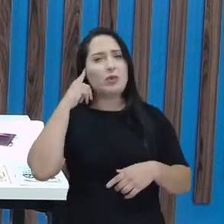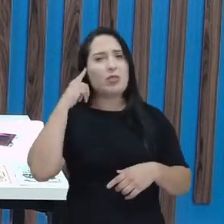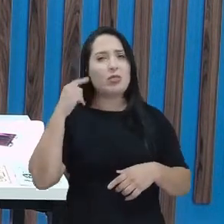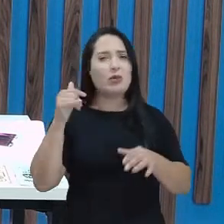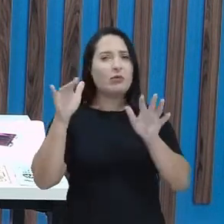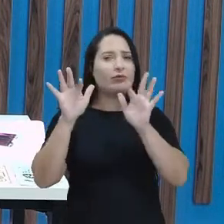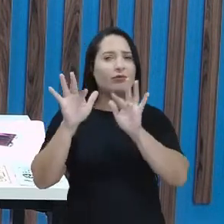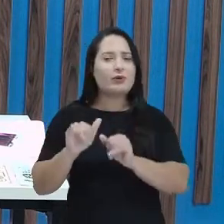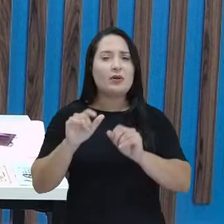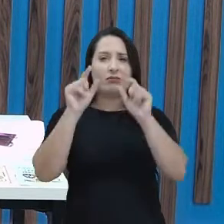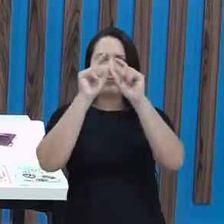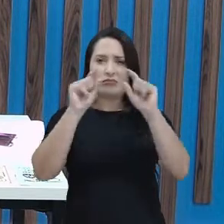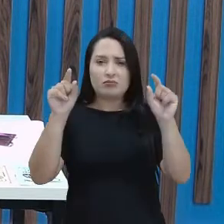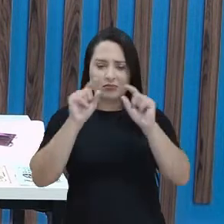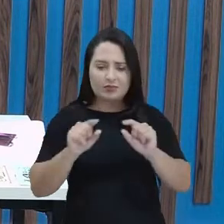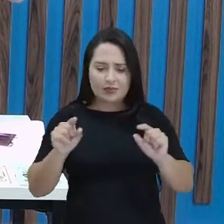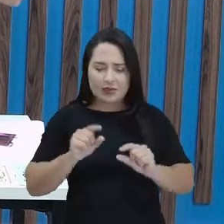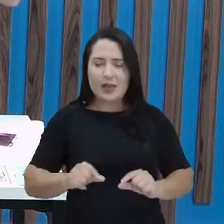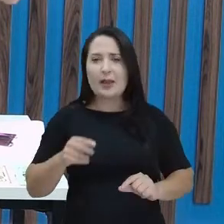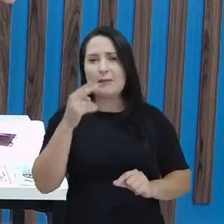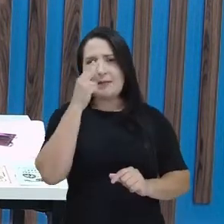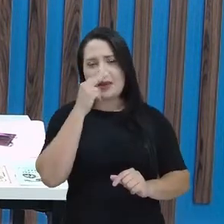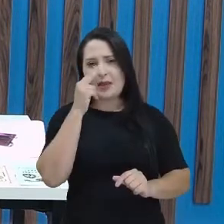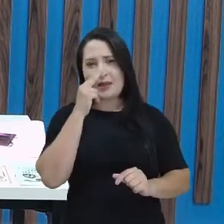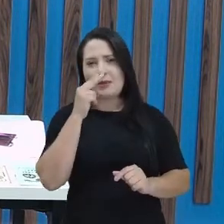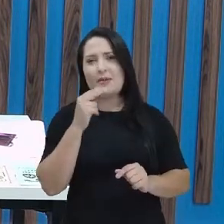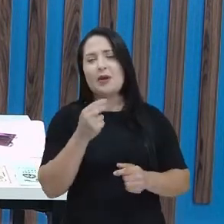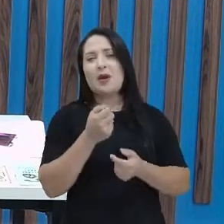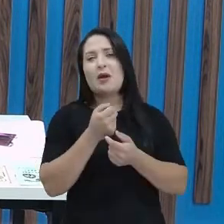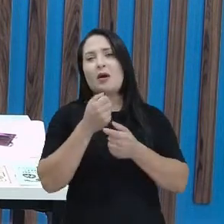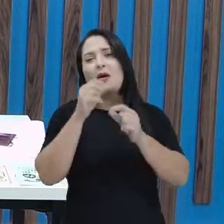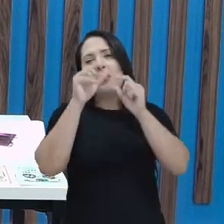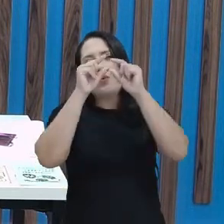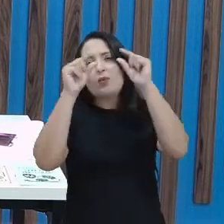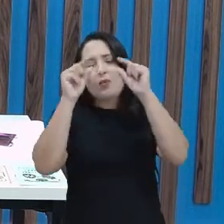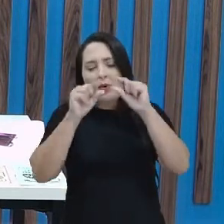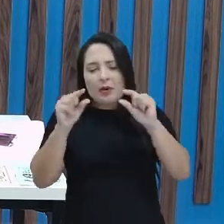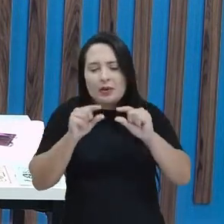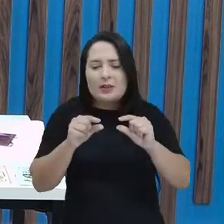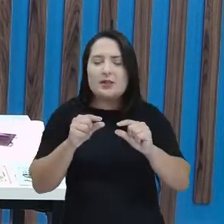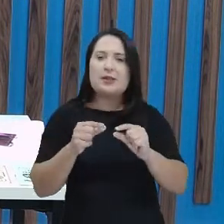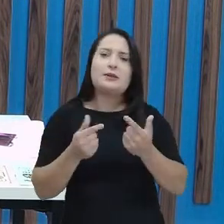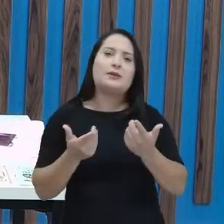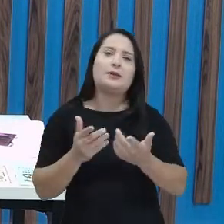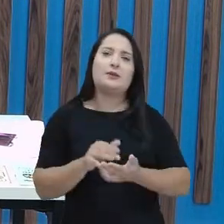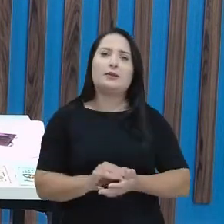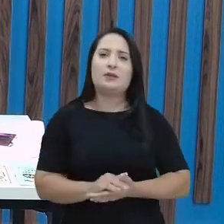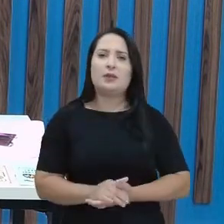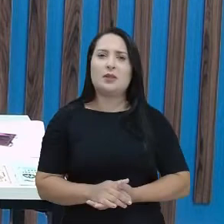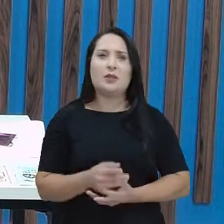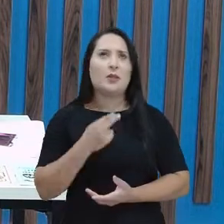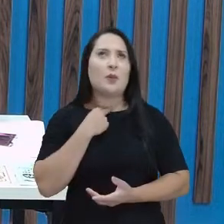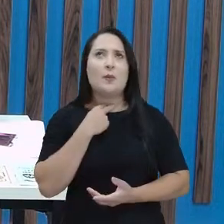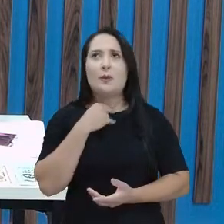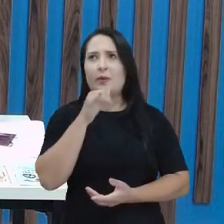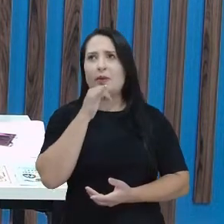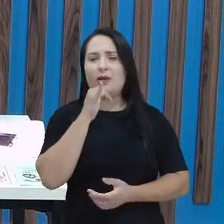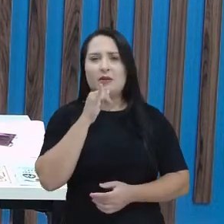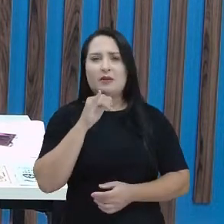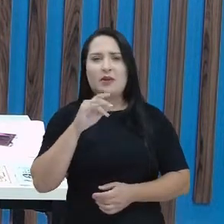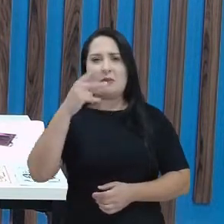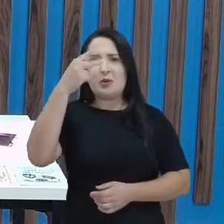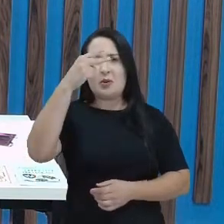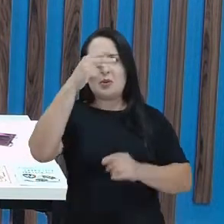estrofes precisam ter as mesmas quantidades de versos. Você, num cordel, não pode fazer uma estrofe com dois